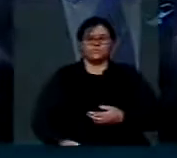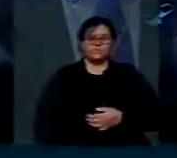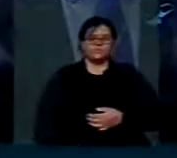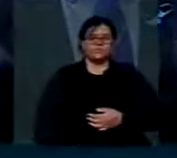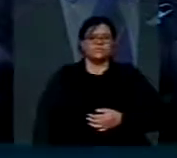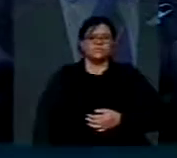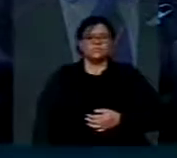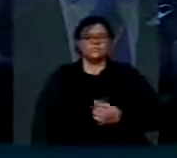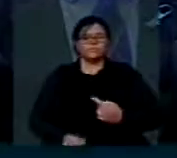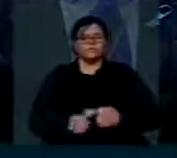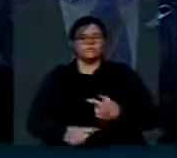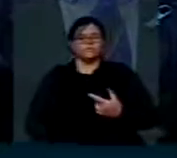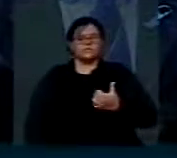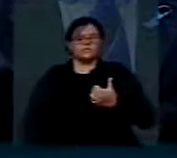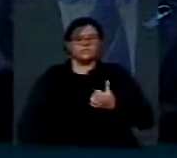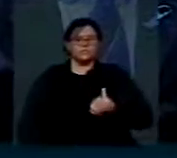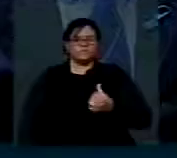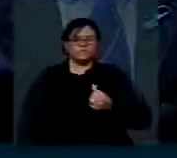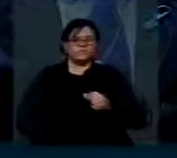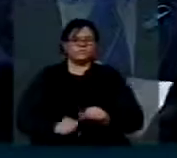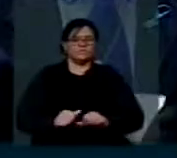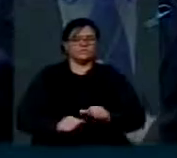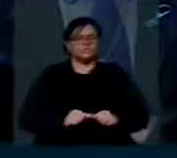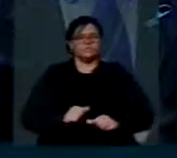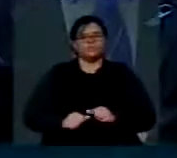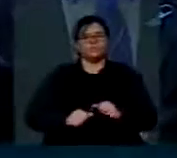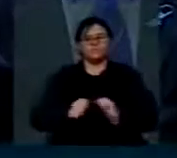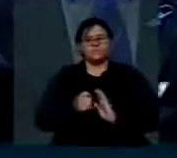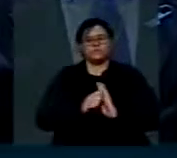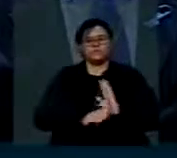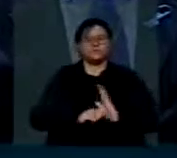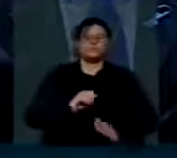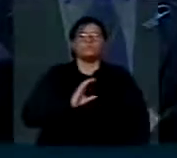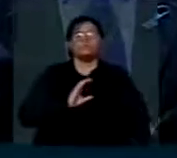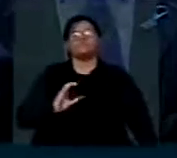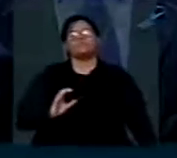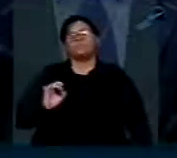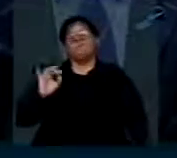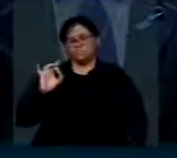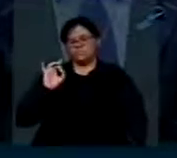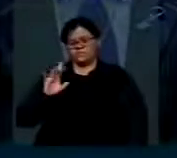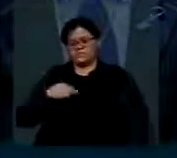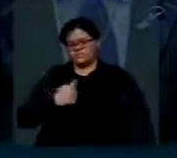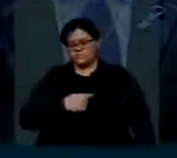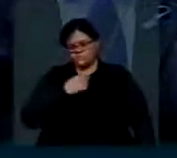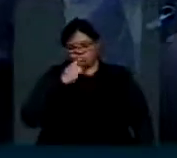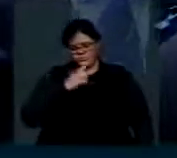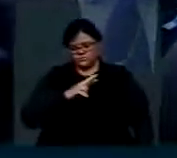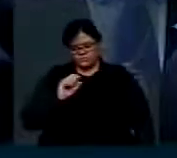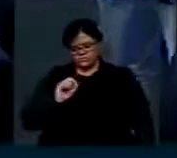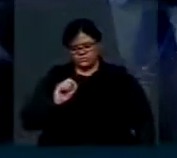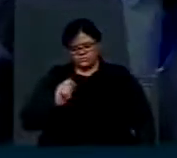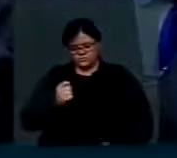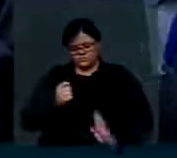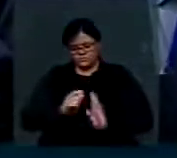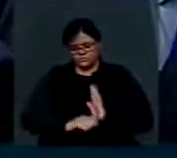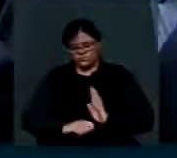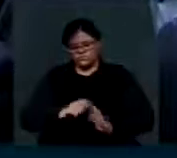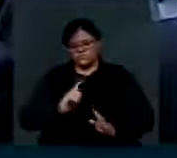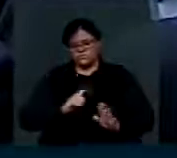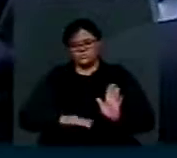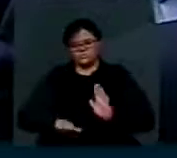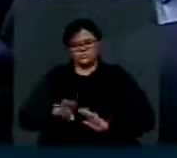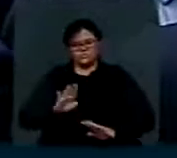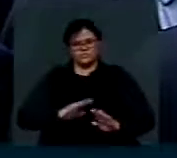porque há seis modificações depois do relatório da Comissão Especial. Então nós estamos vendo aqui um relatório em plenário que tem que ter o cuidado,